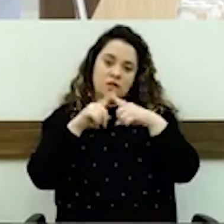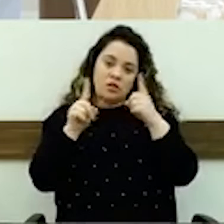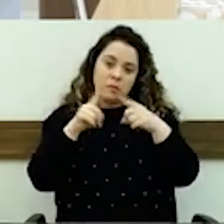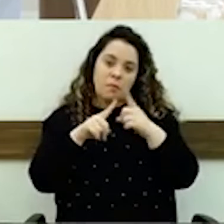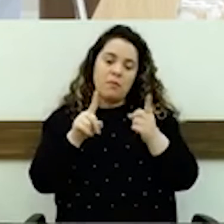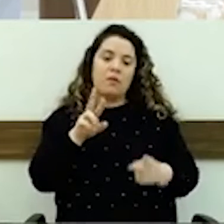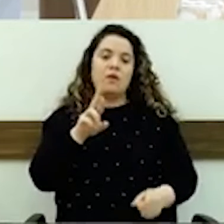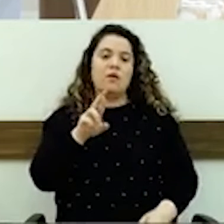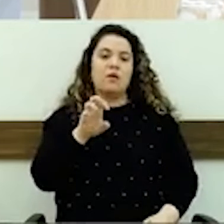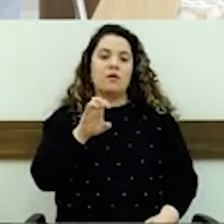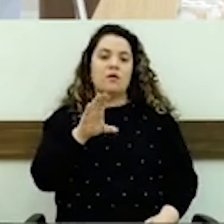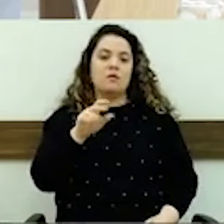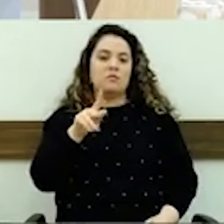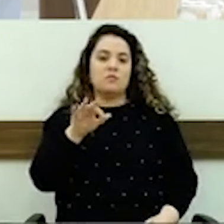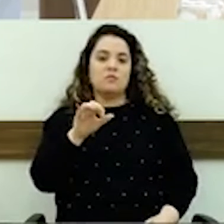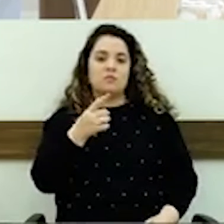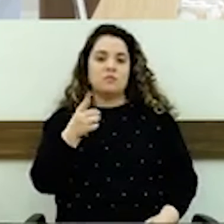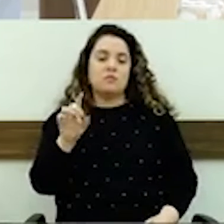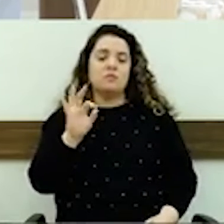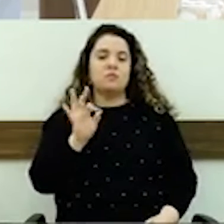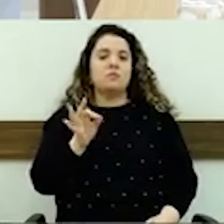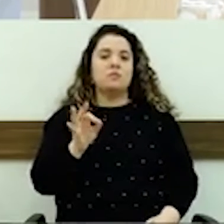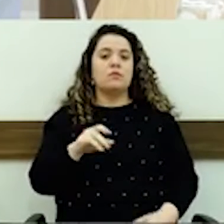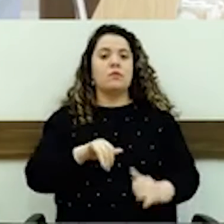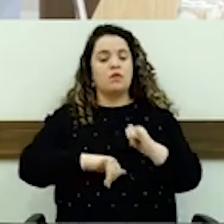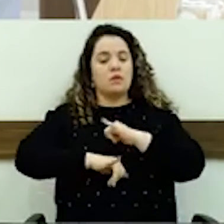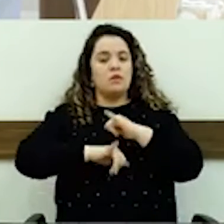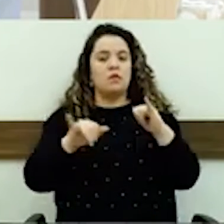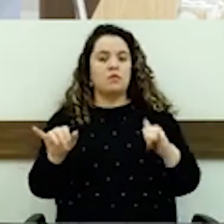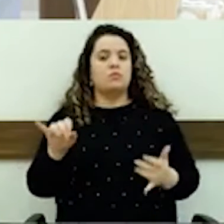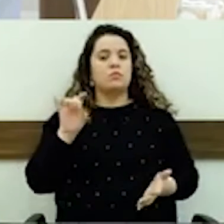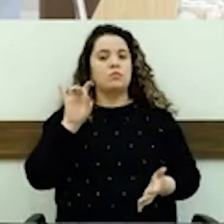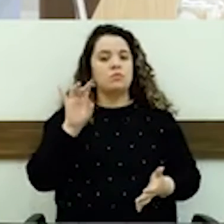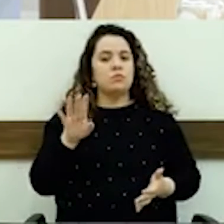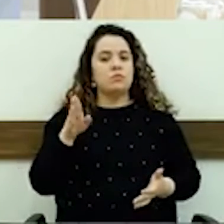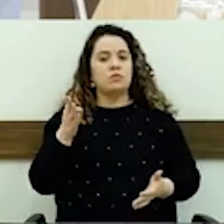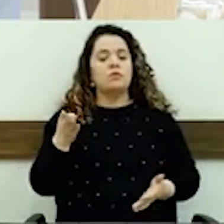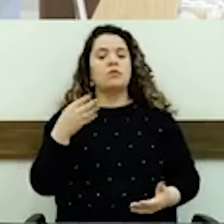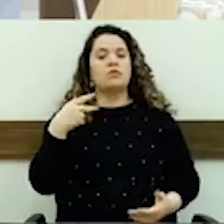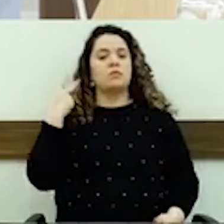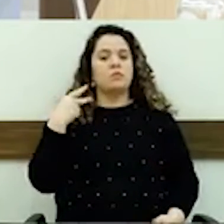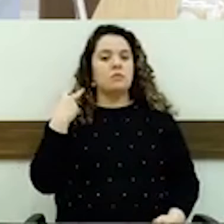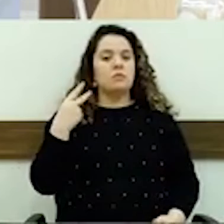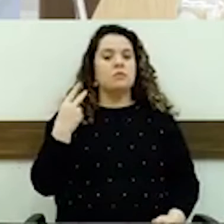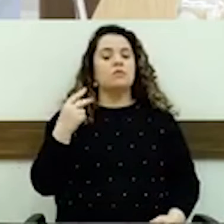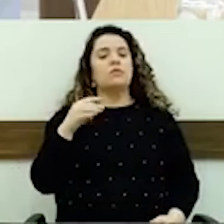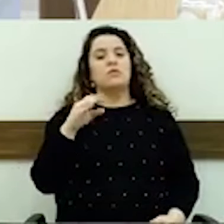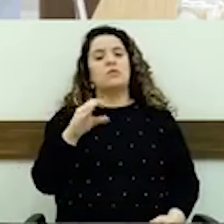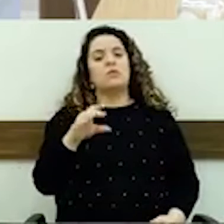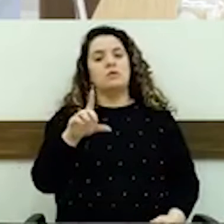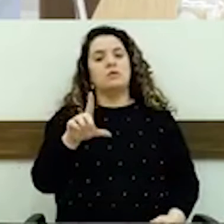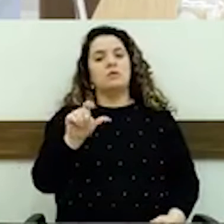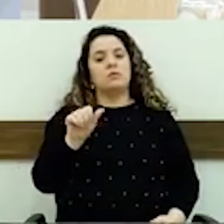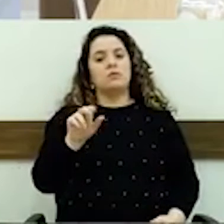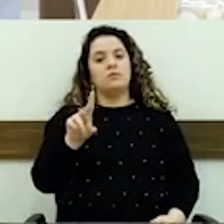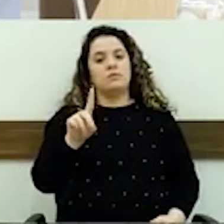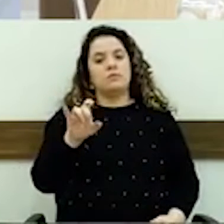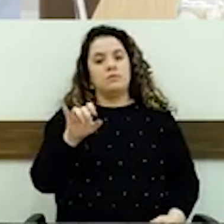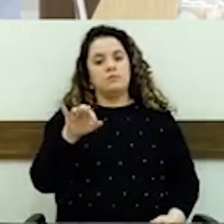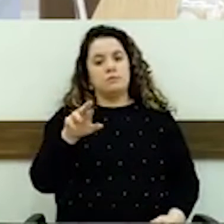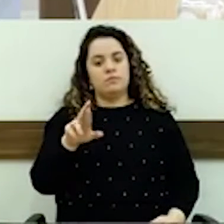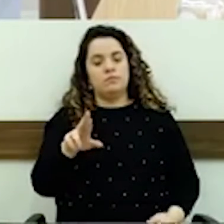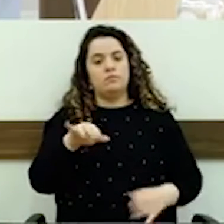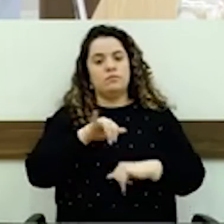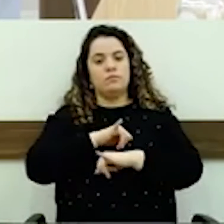Só essas minhas considerações sobre a fala do meu nobre amigo Claudemir aqui, e quero deixar a todos uma